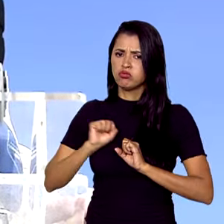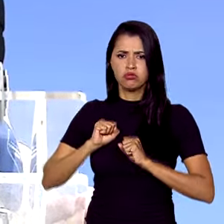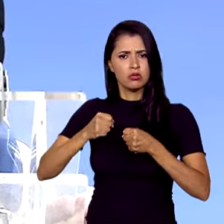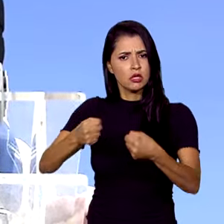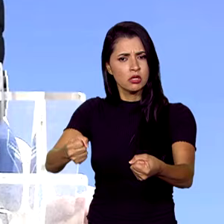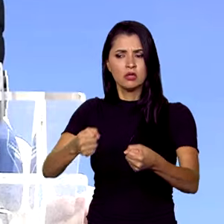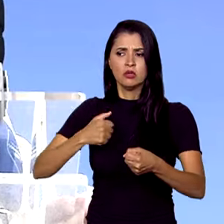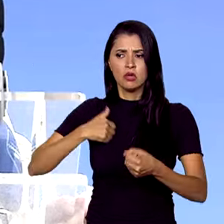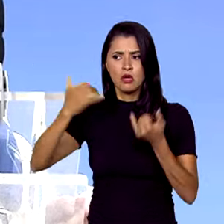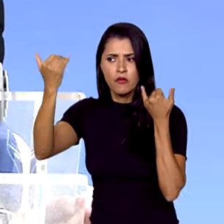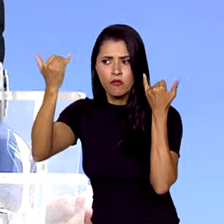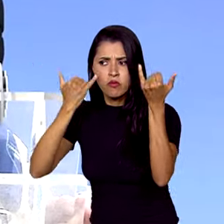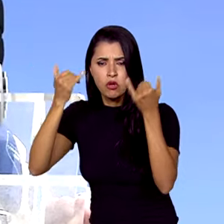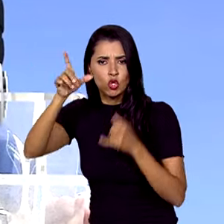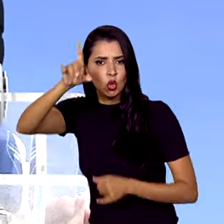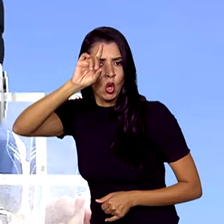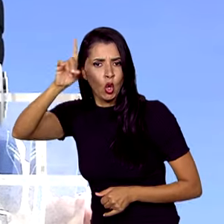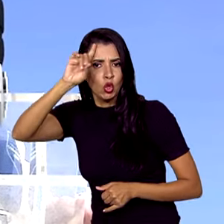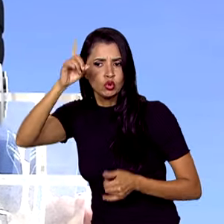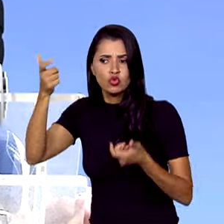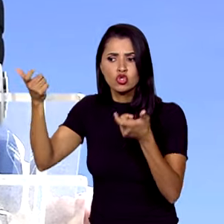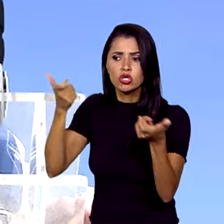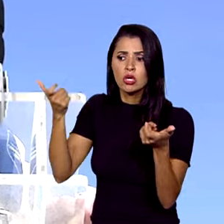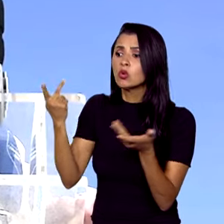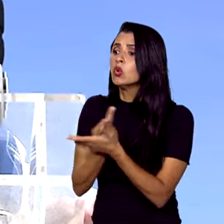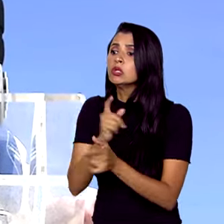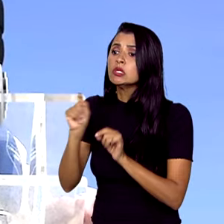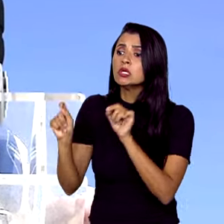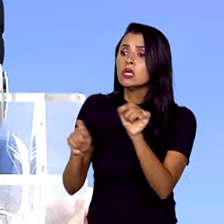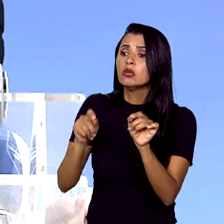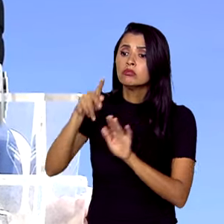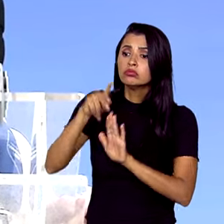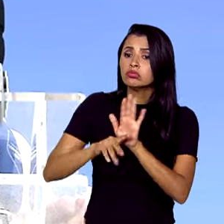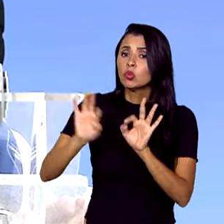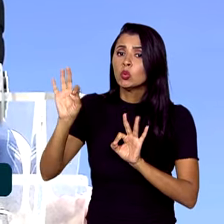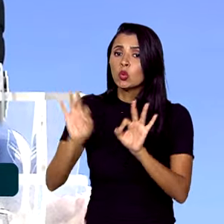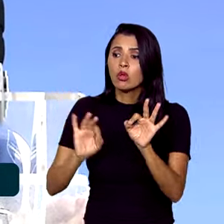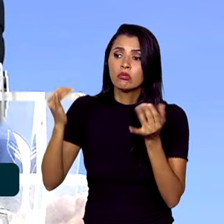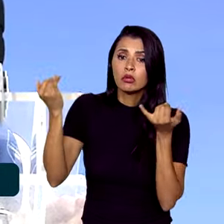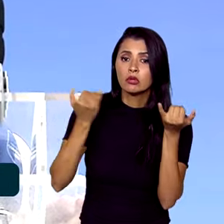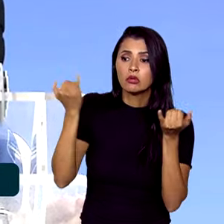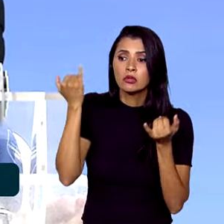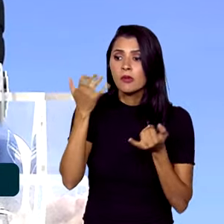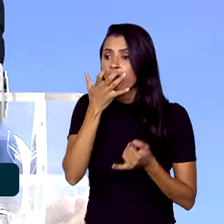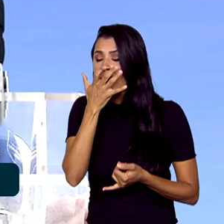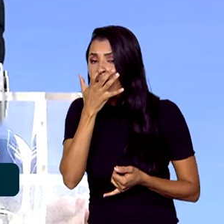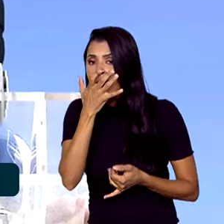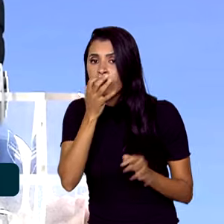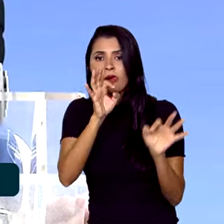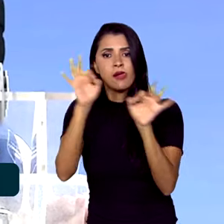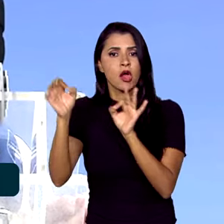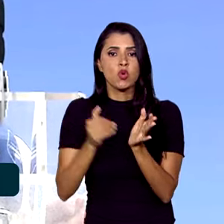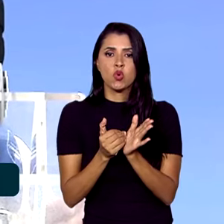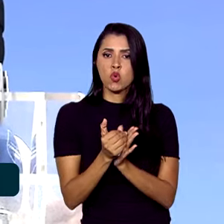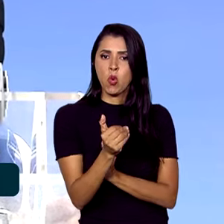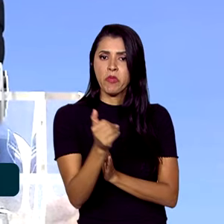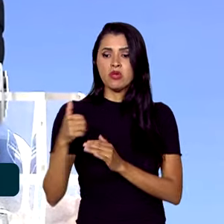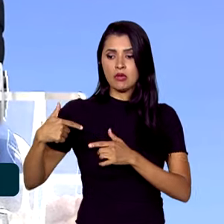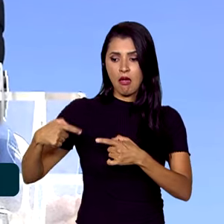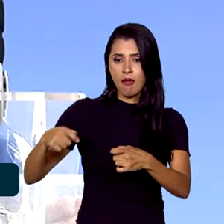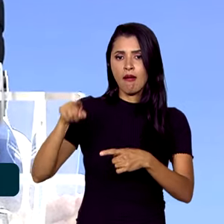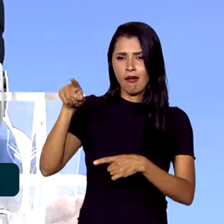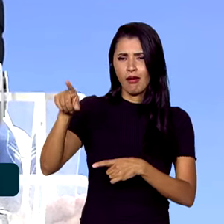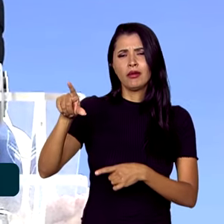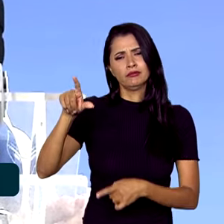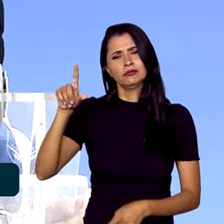a par diariamente de todas as operações, de todo o projeto, desde o início desse conflito tão